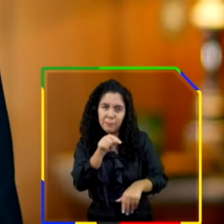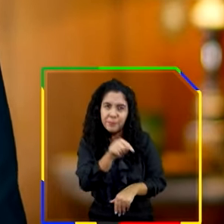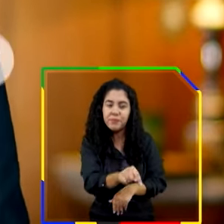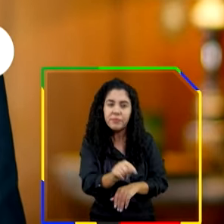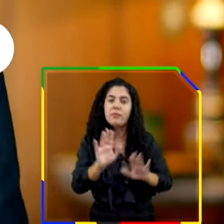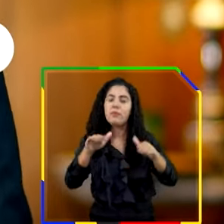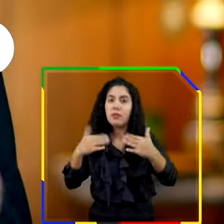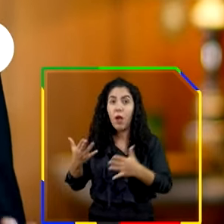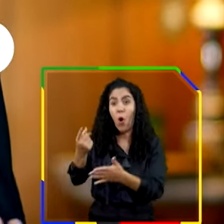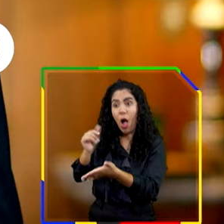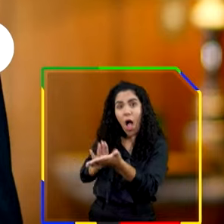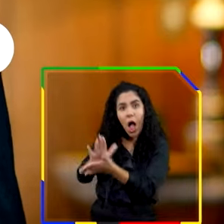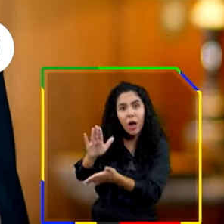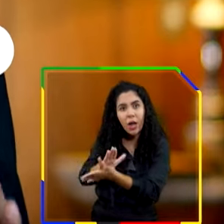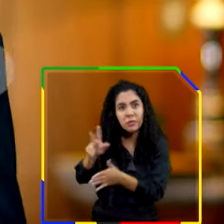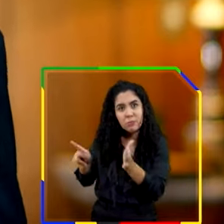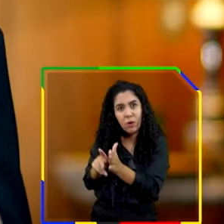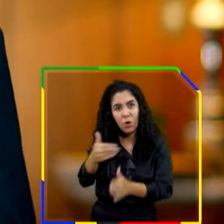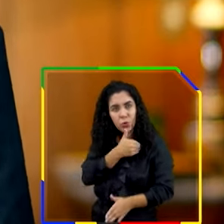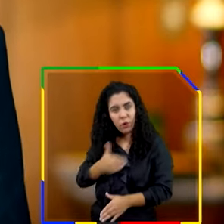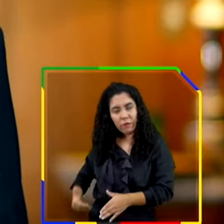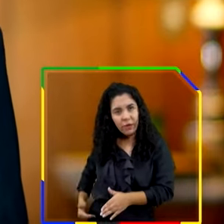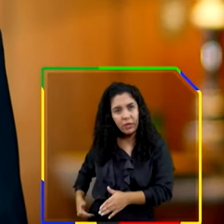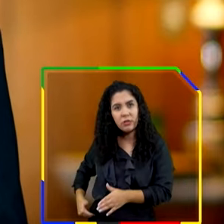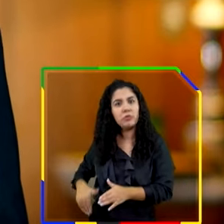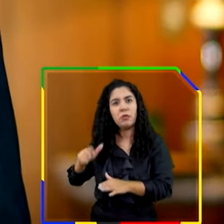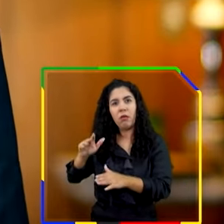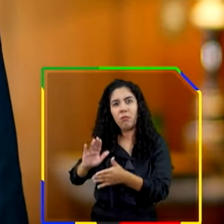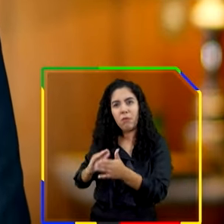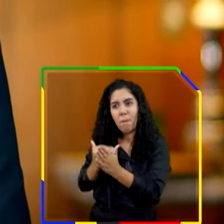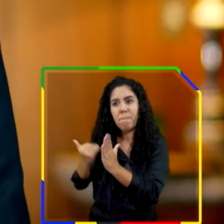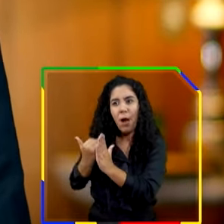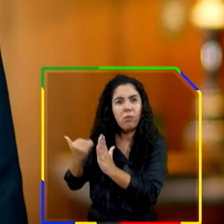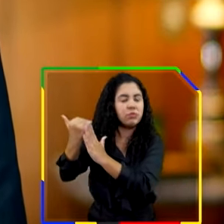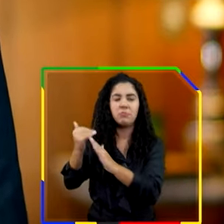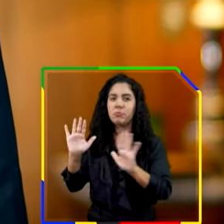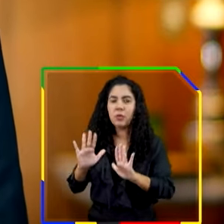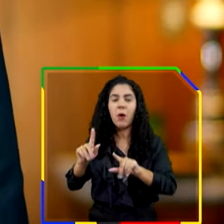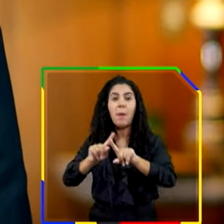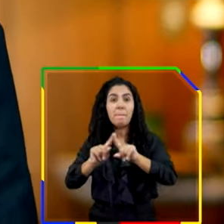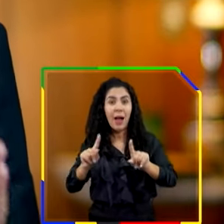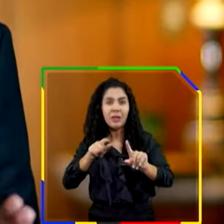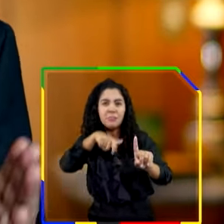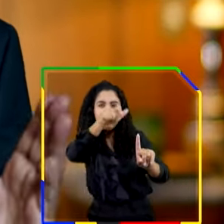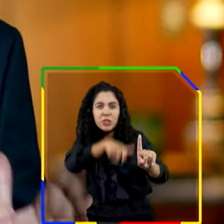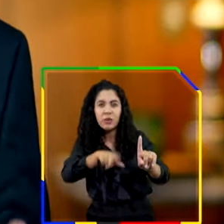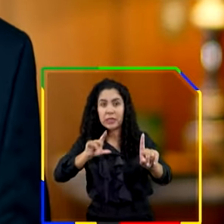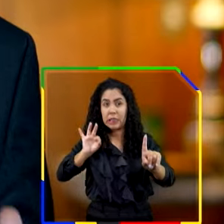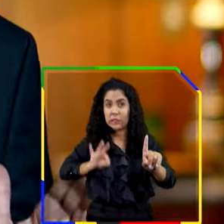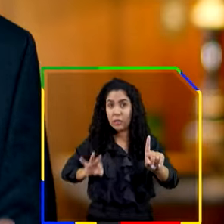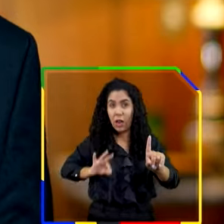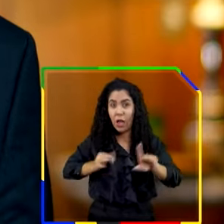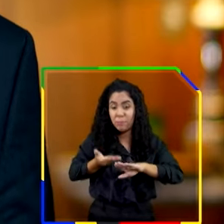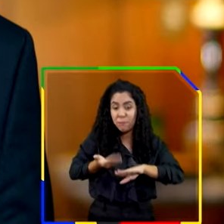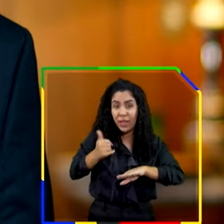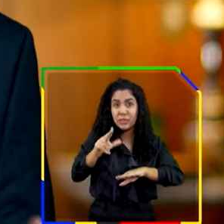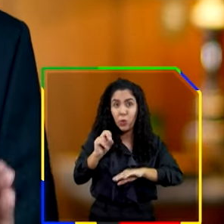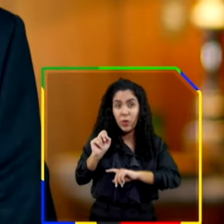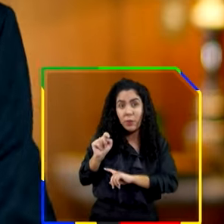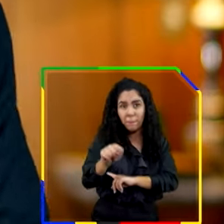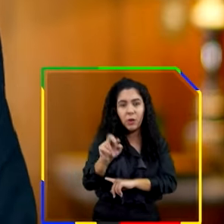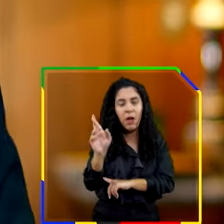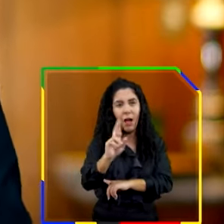ou seja, não aumentará os gastos do governo. Porque quem tem renda superior a 50 mil reais por mês